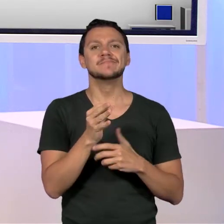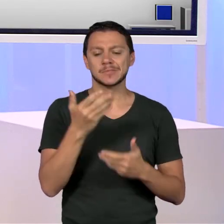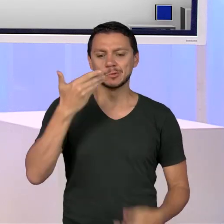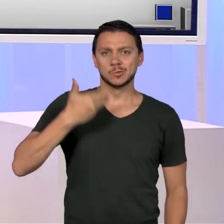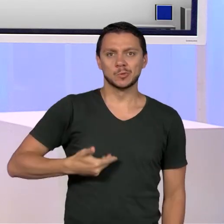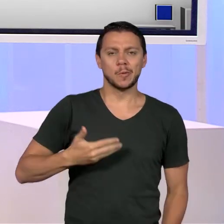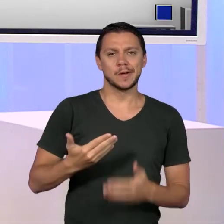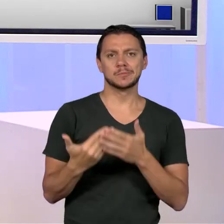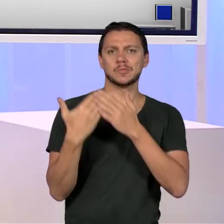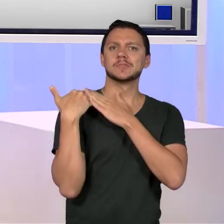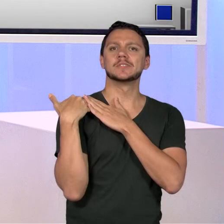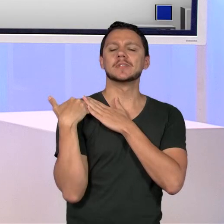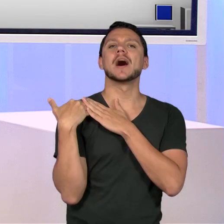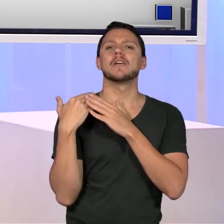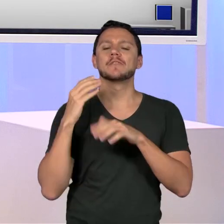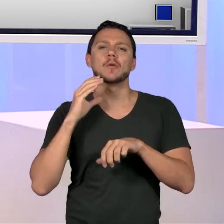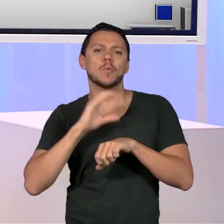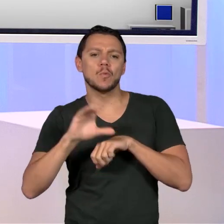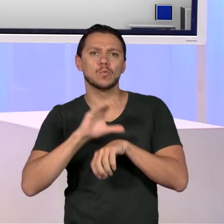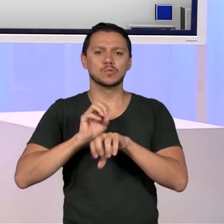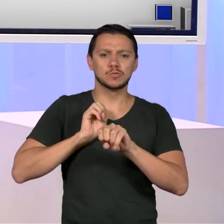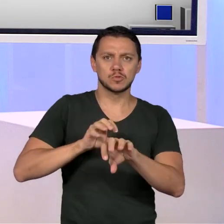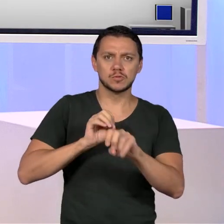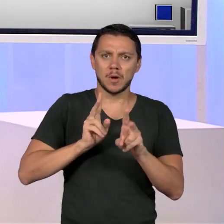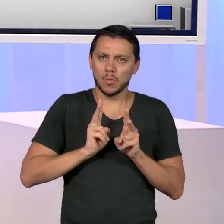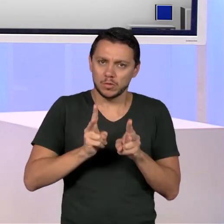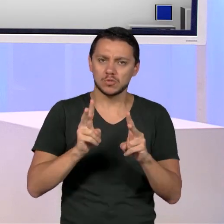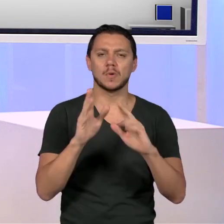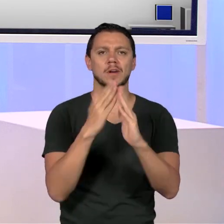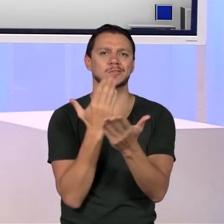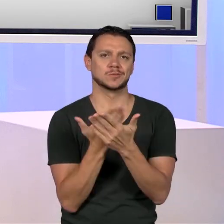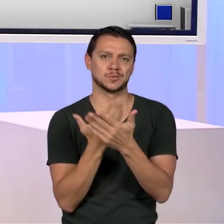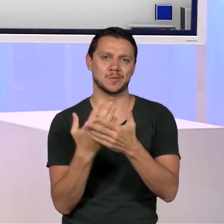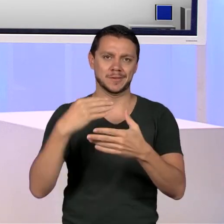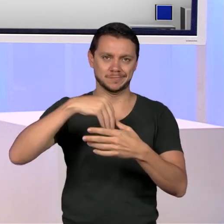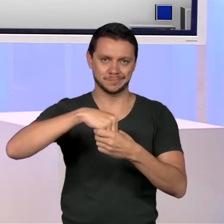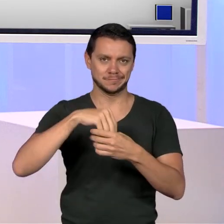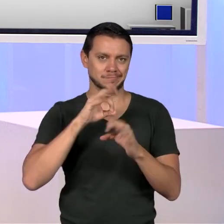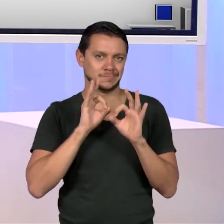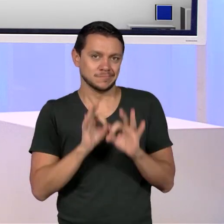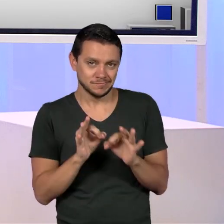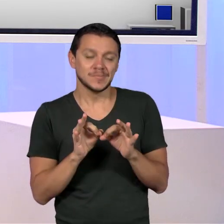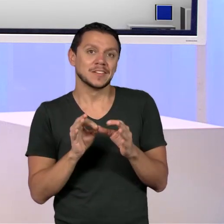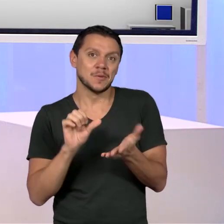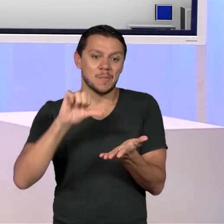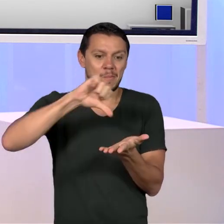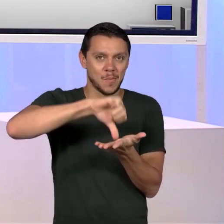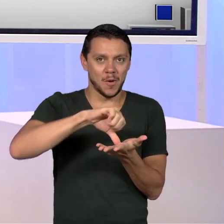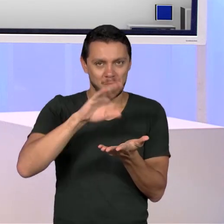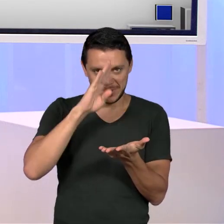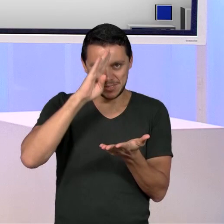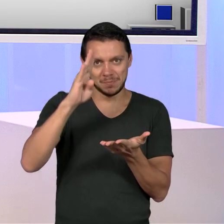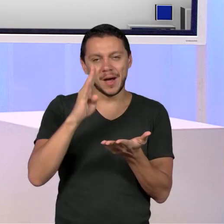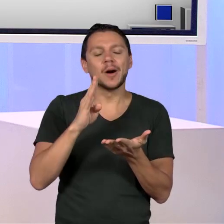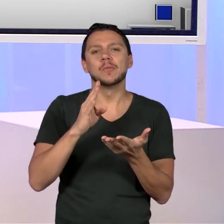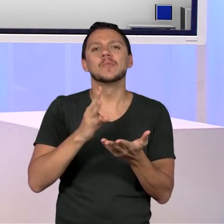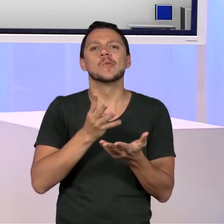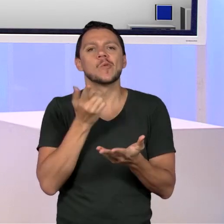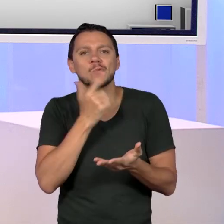responsável pela formação continuada diretamente lá na escola, como polo de conhecimento. Então, quero